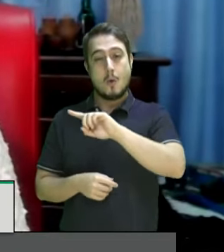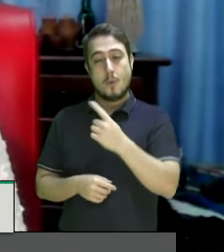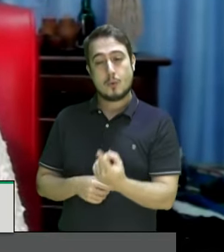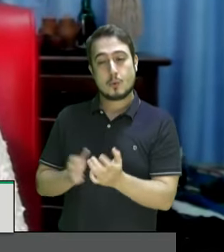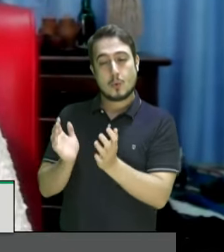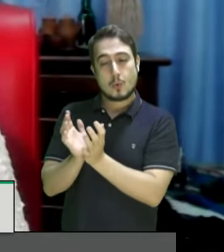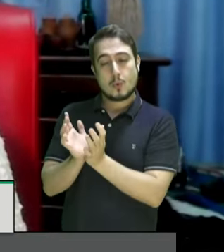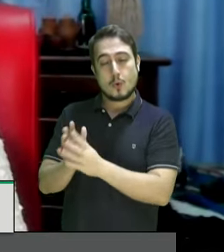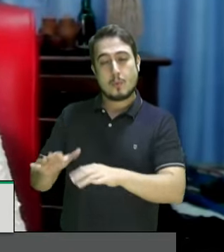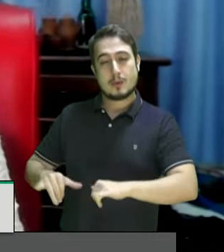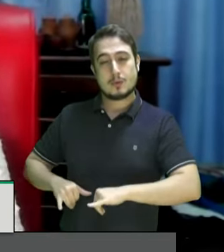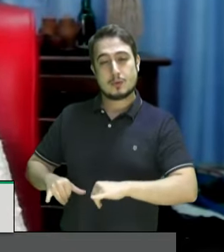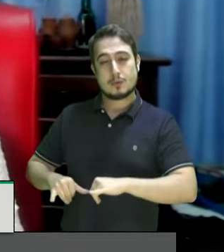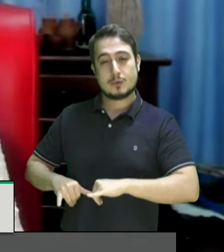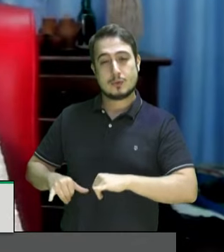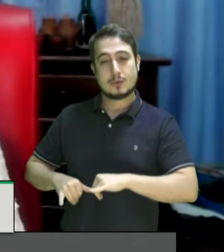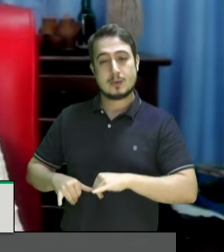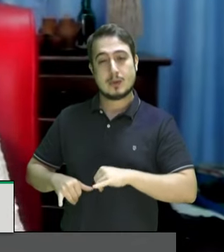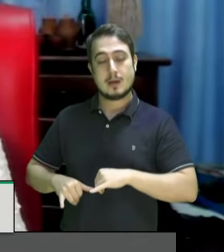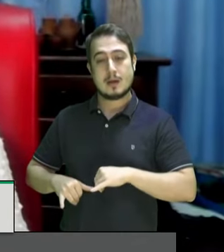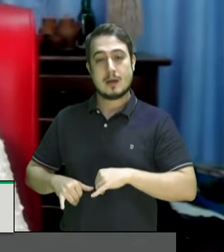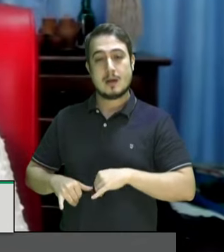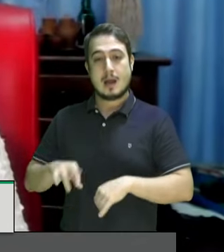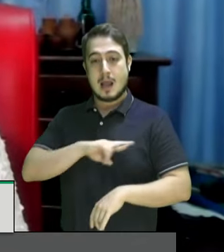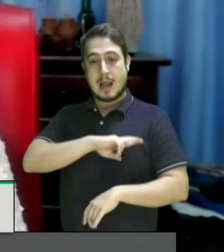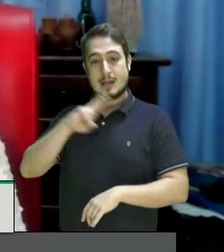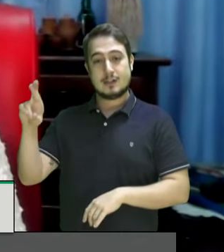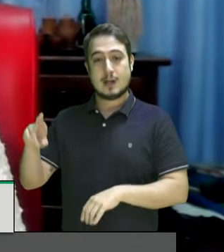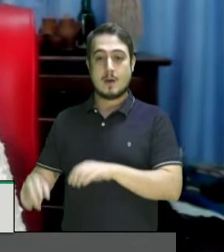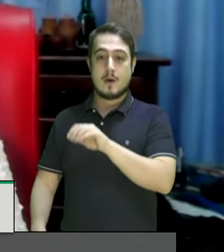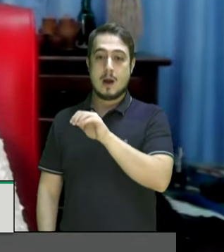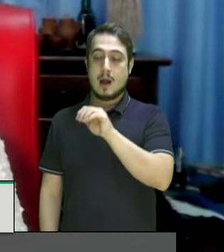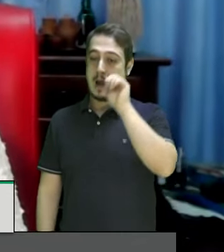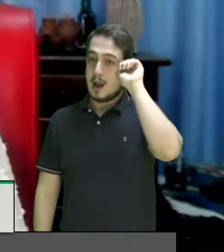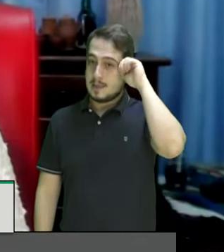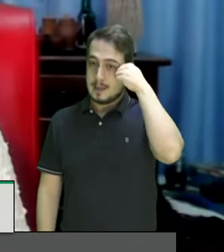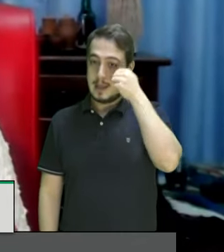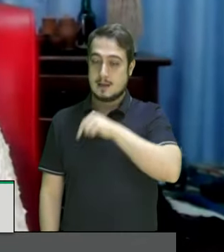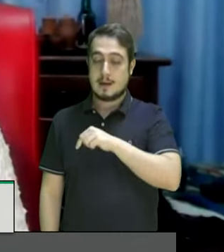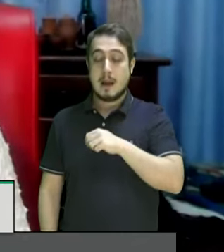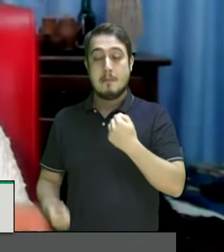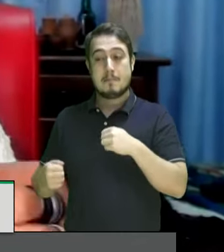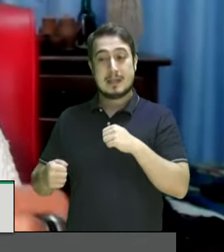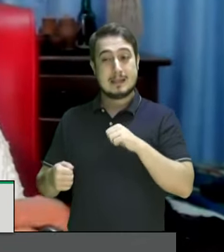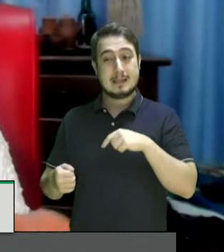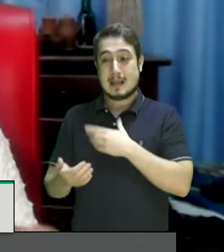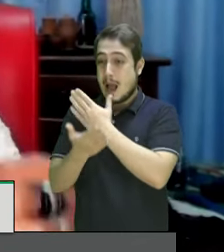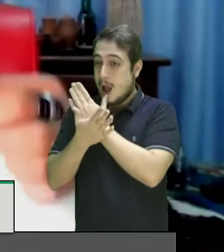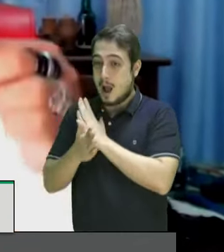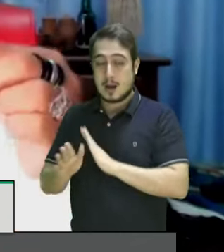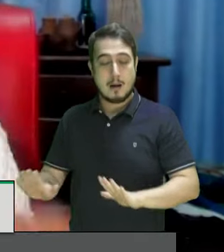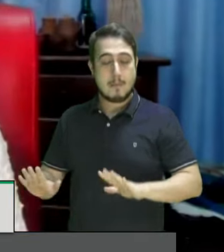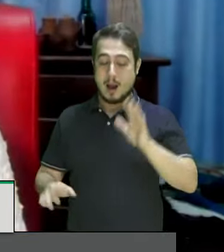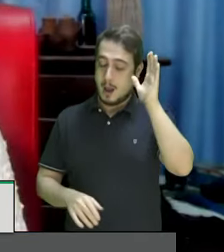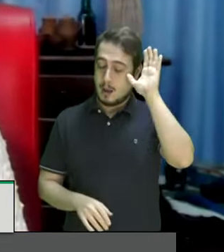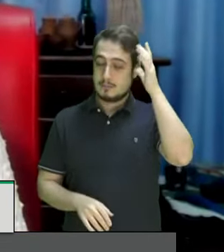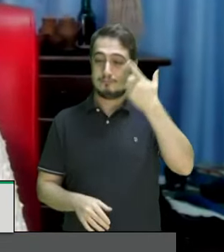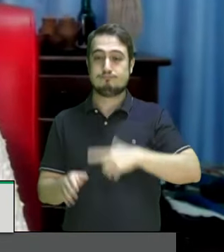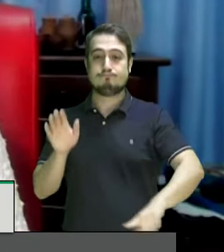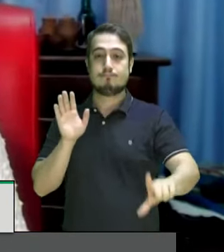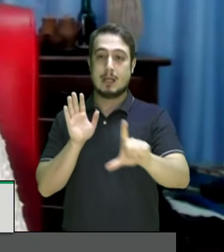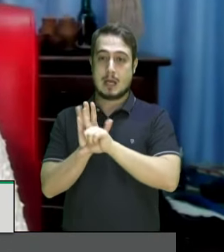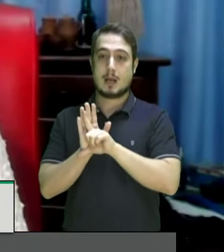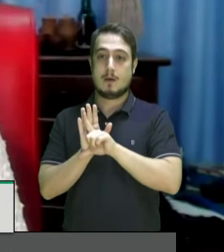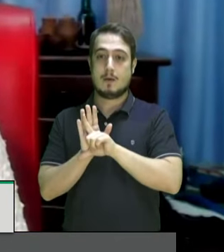únicos que sofrem com isso são as religiões de matriz africana tem que haver um ponto final uma decisão legal